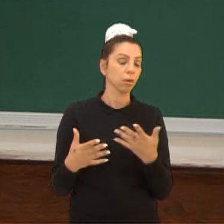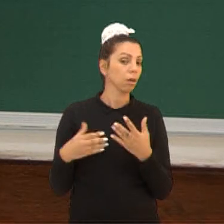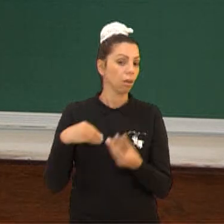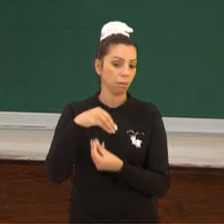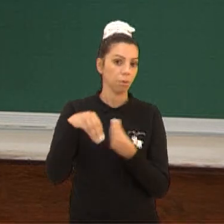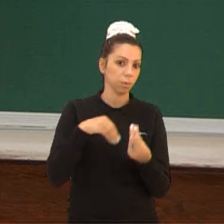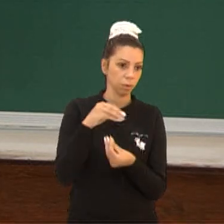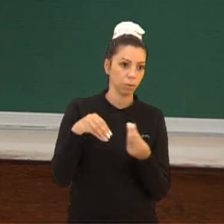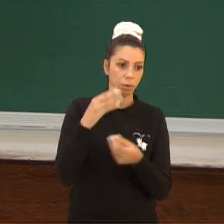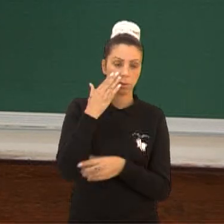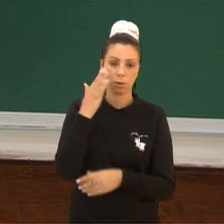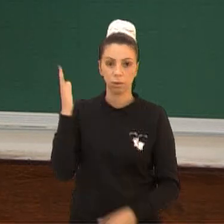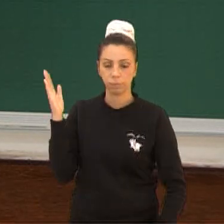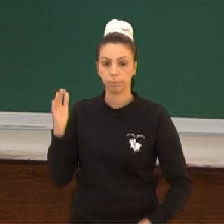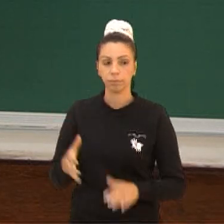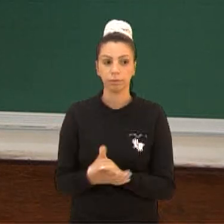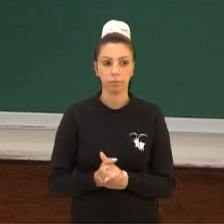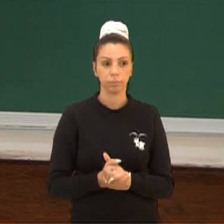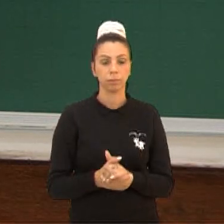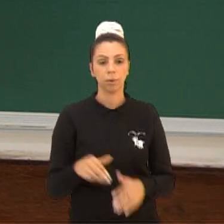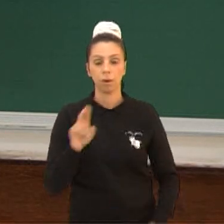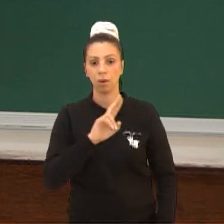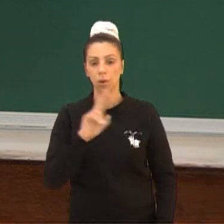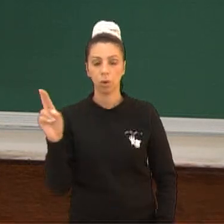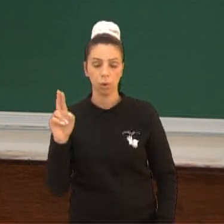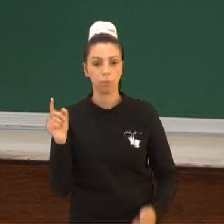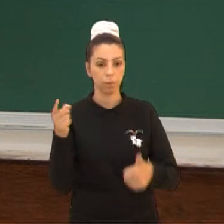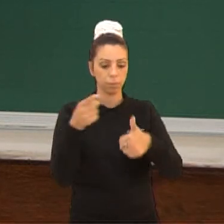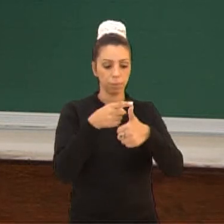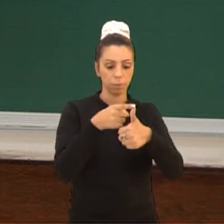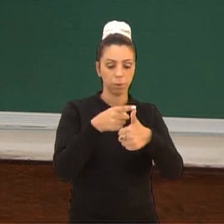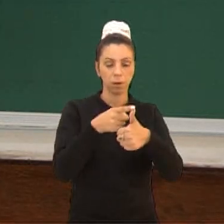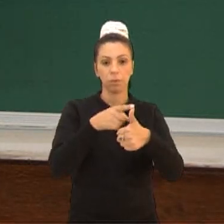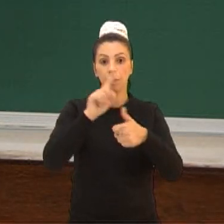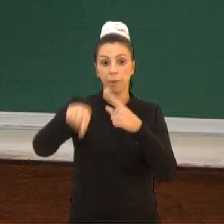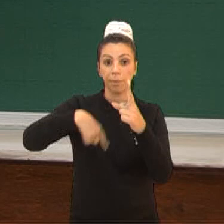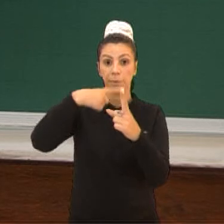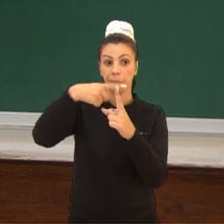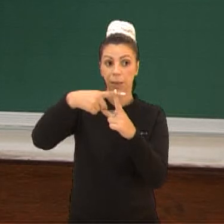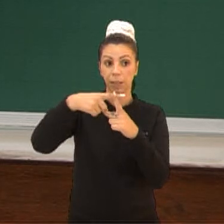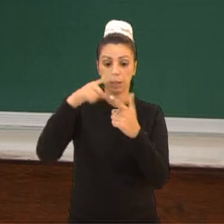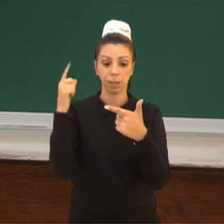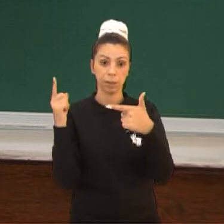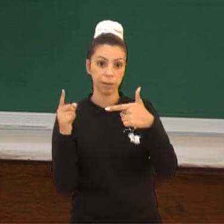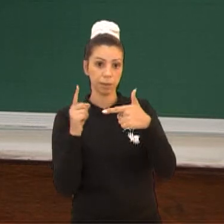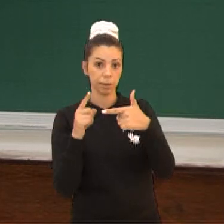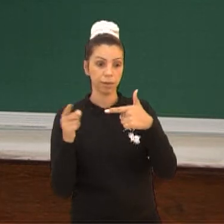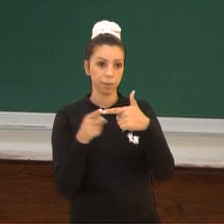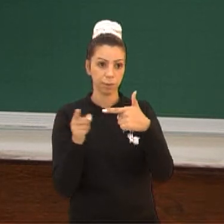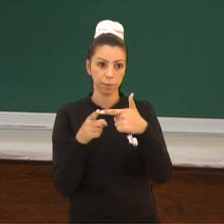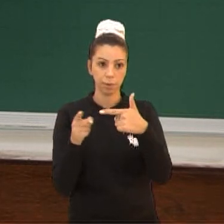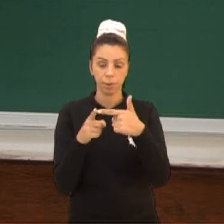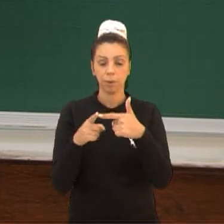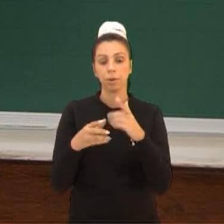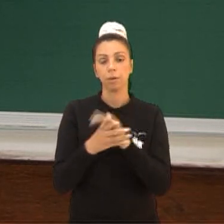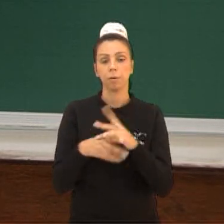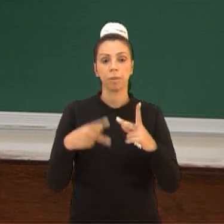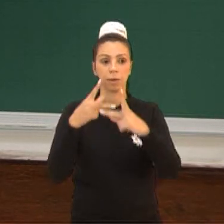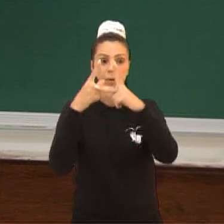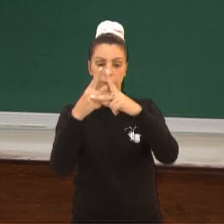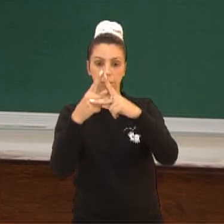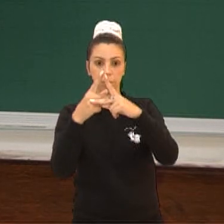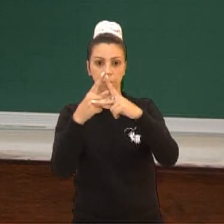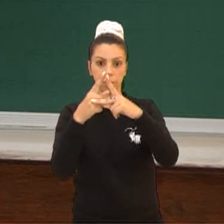fórmula para vocês. A cor terciária é o nome da cor primária, mas a secundária. Está vendo que eu fiz dois triângulos? O primeiro triângulo nós temos as cores